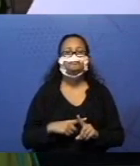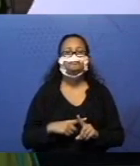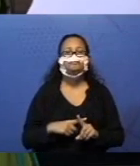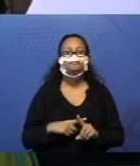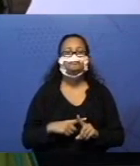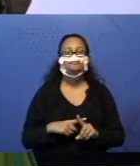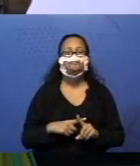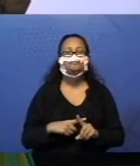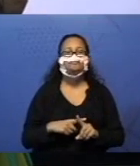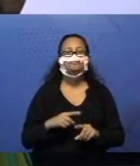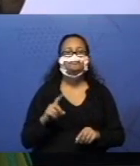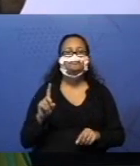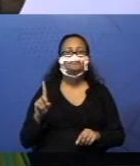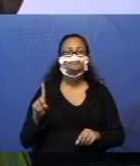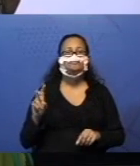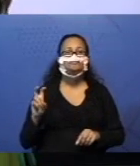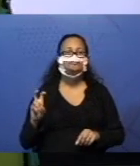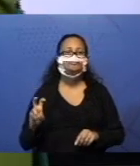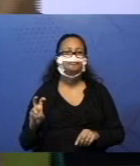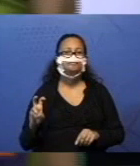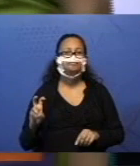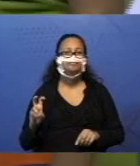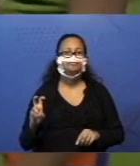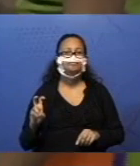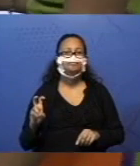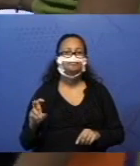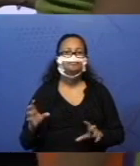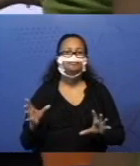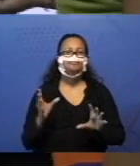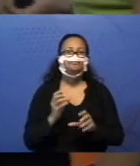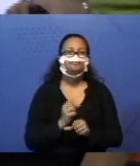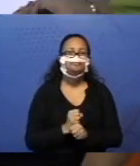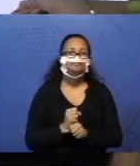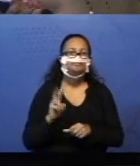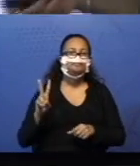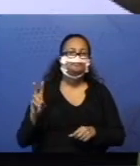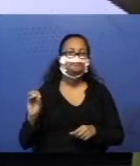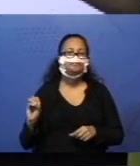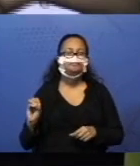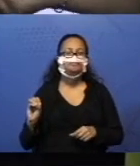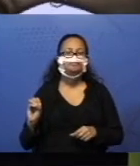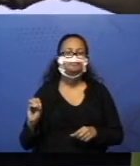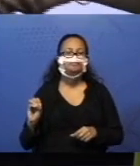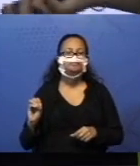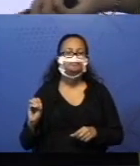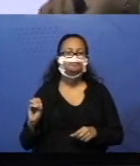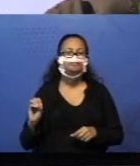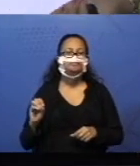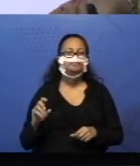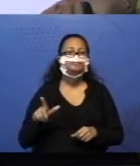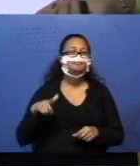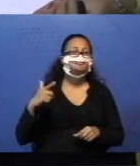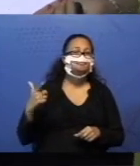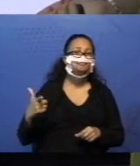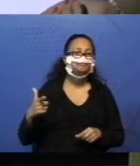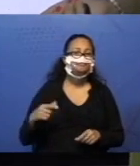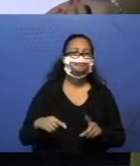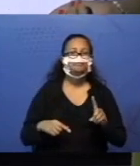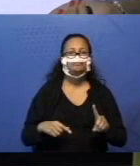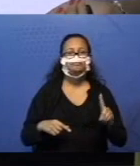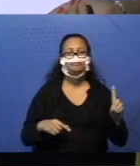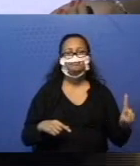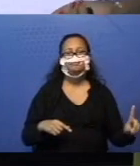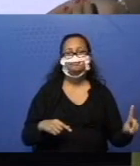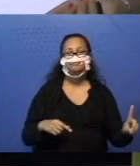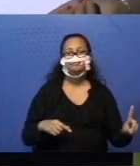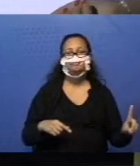quem é vinte? Não é só eu pegar o quinze e colocar aqui? Certinho. Mais uma maneira. Onze.